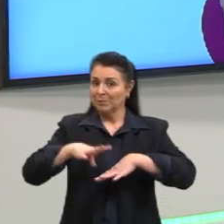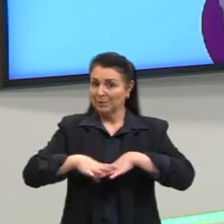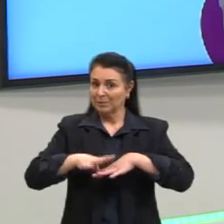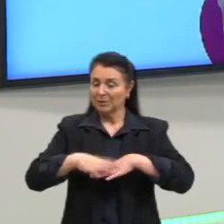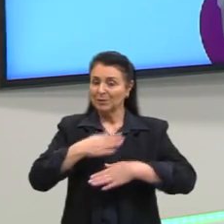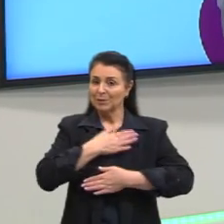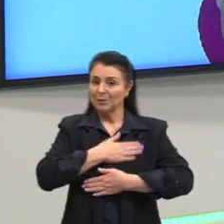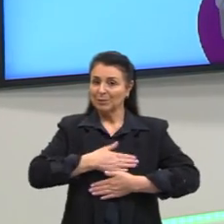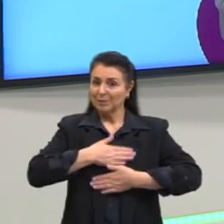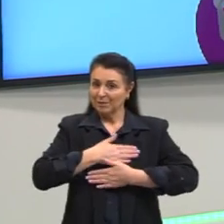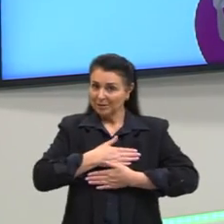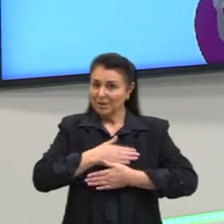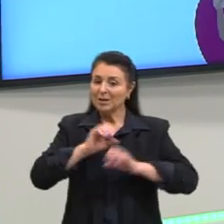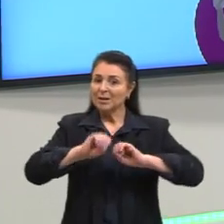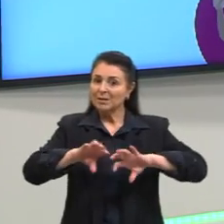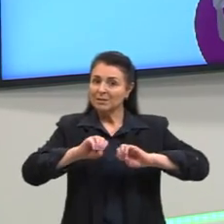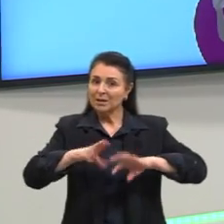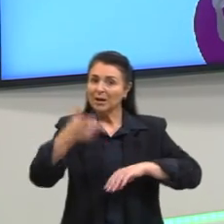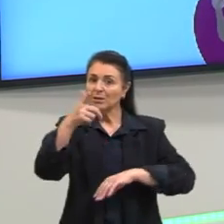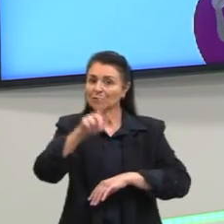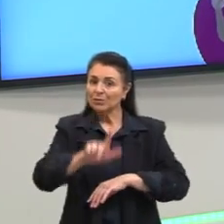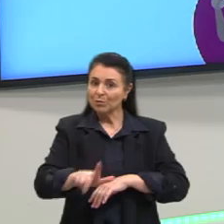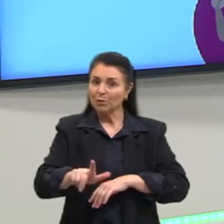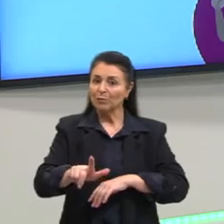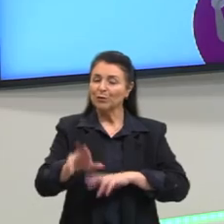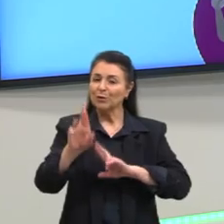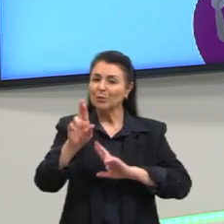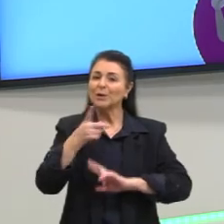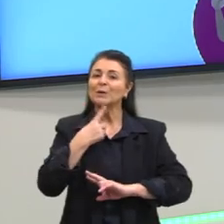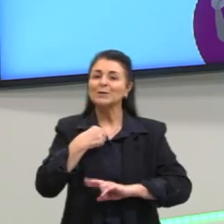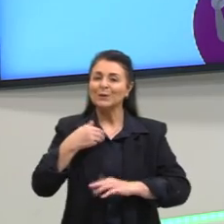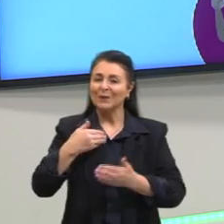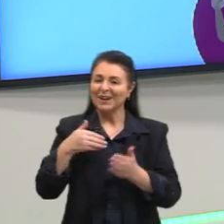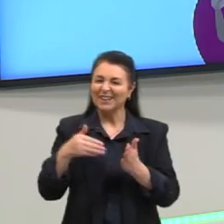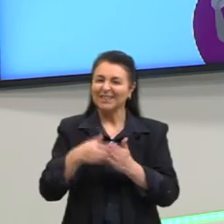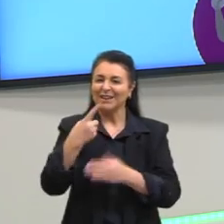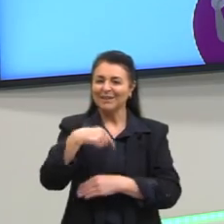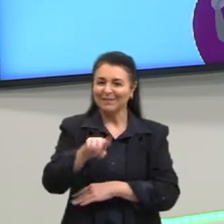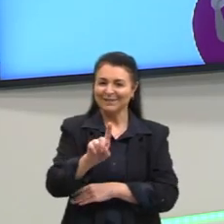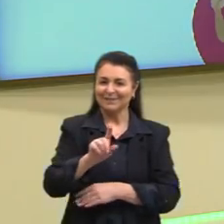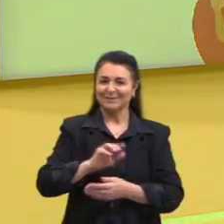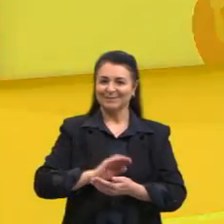um prazer aqui conduzir essa aula com você, espero que vocês tenham gostado, até a próxima, feito!